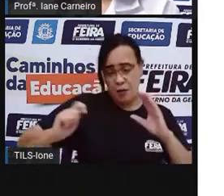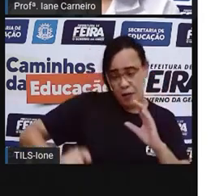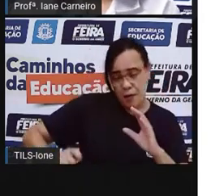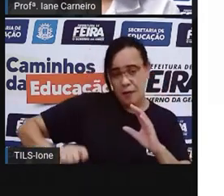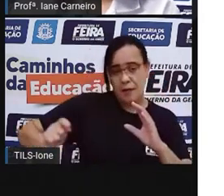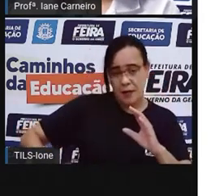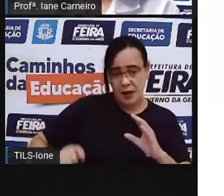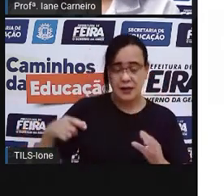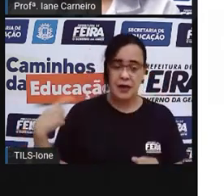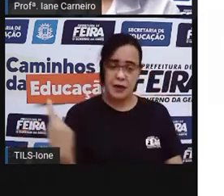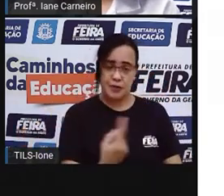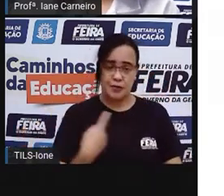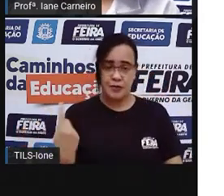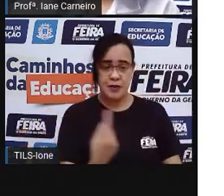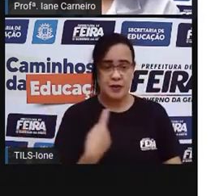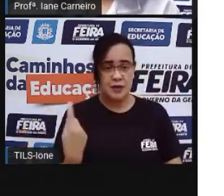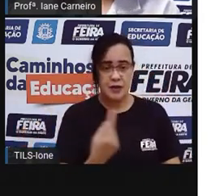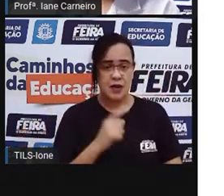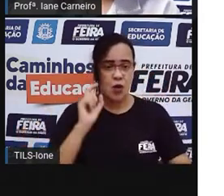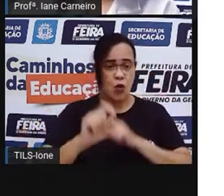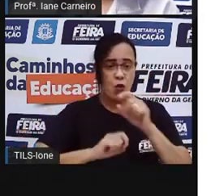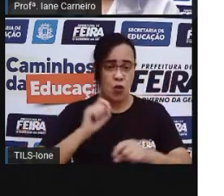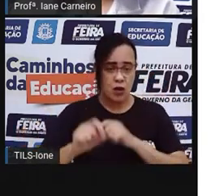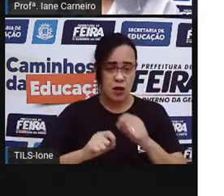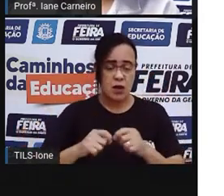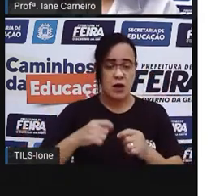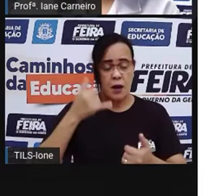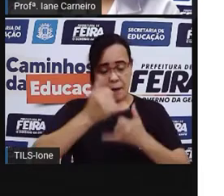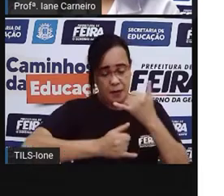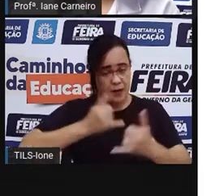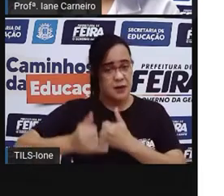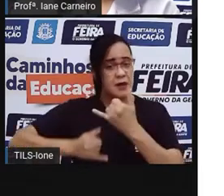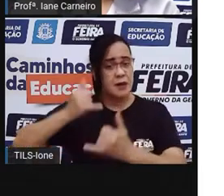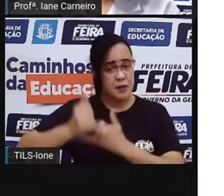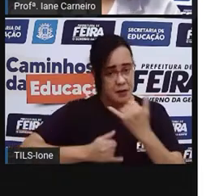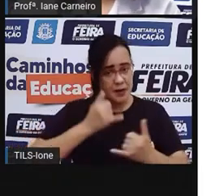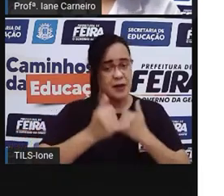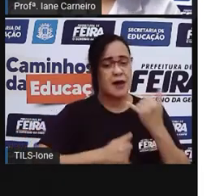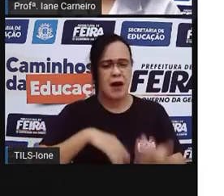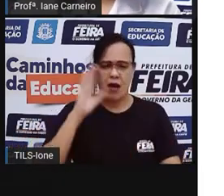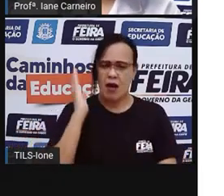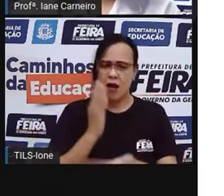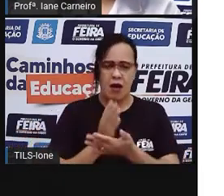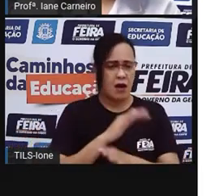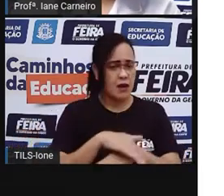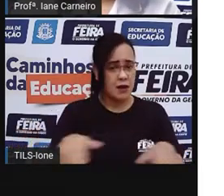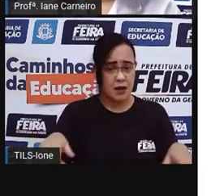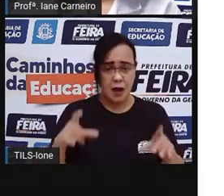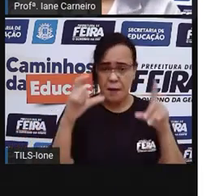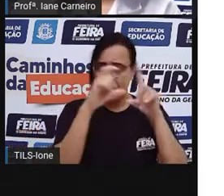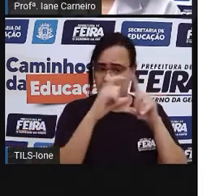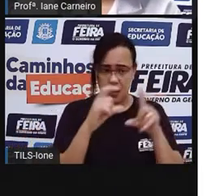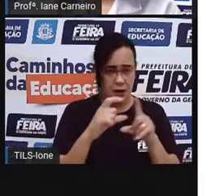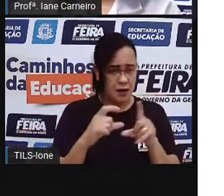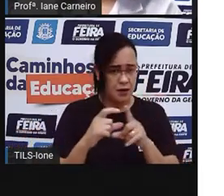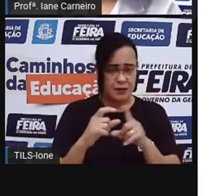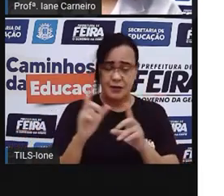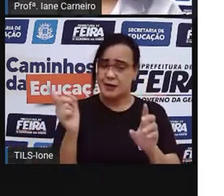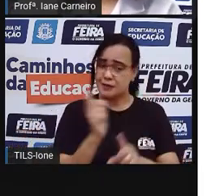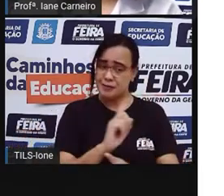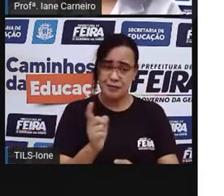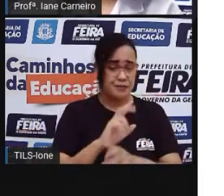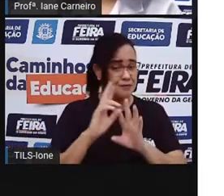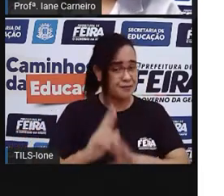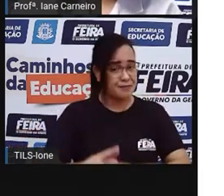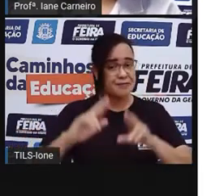papagaio e peão, de tanto brincar, se gastam. As palavras, não. Quanto mais